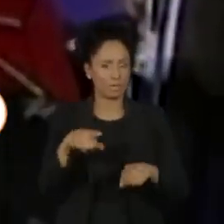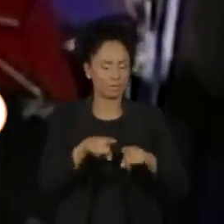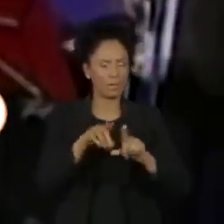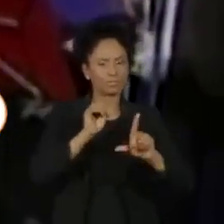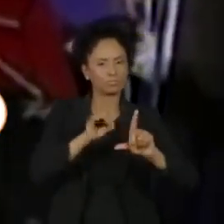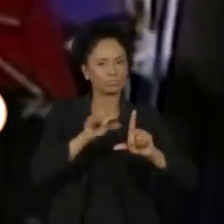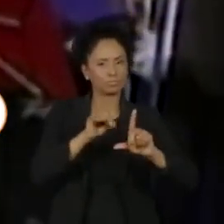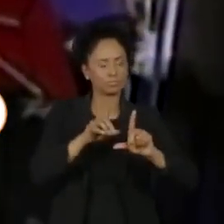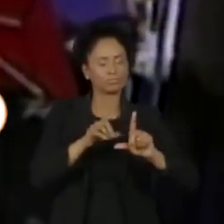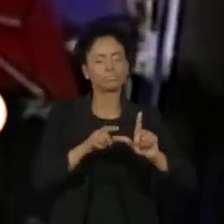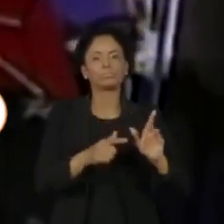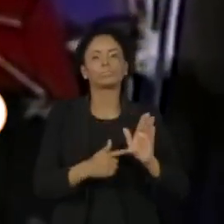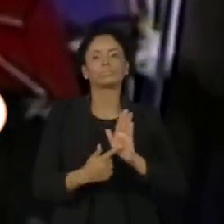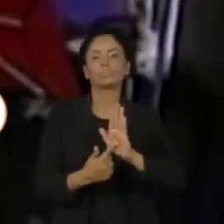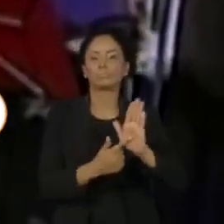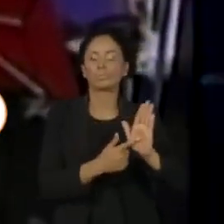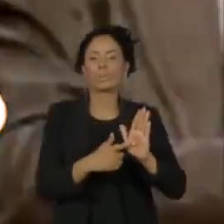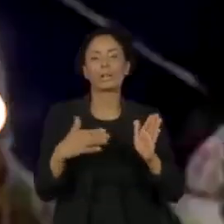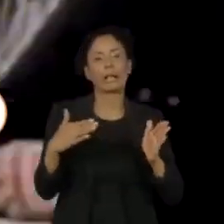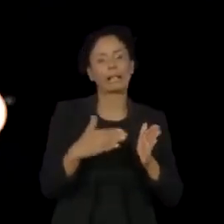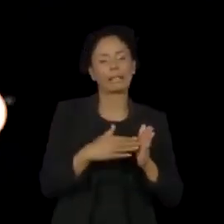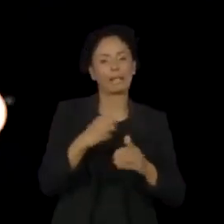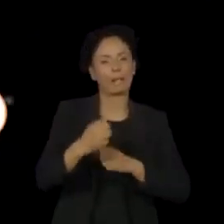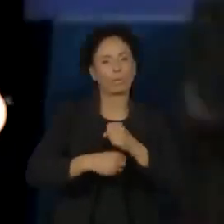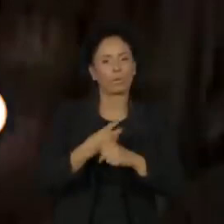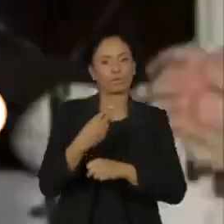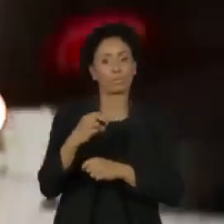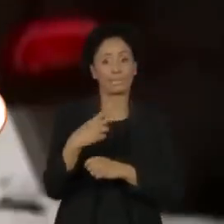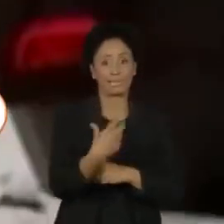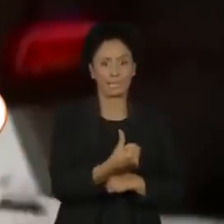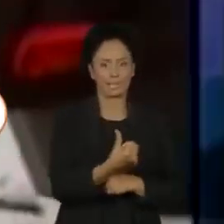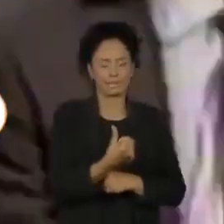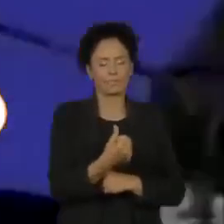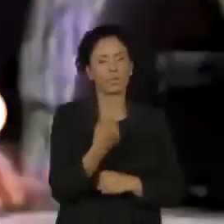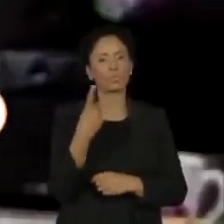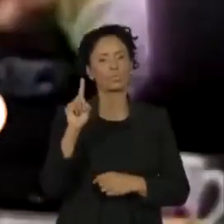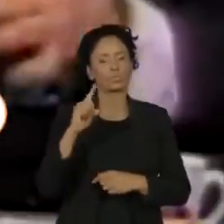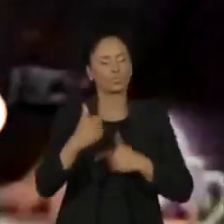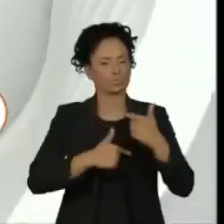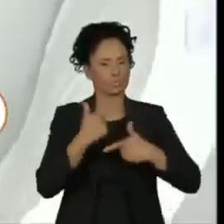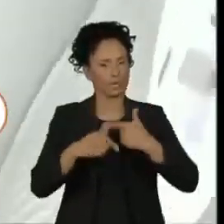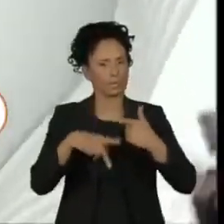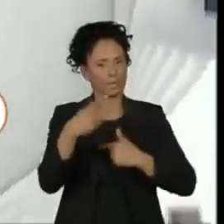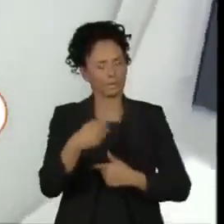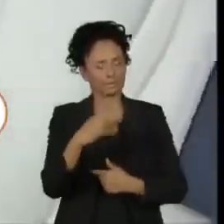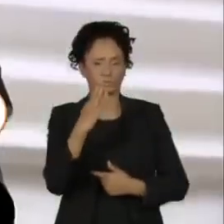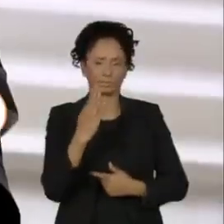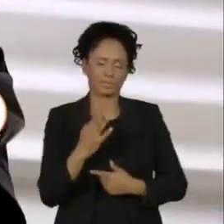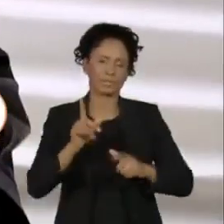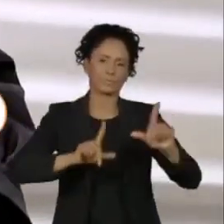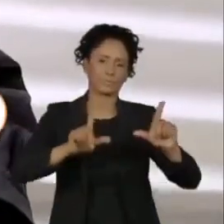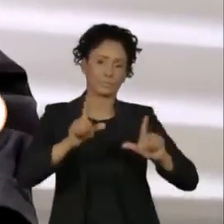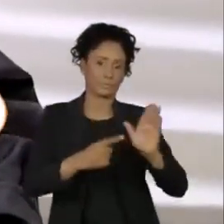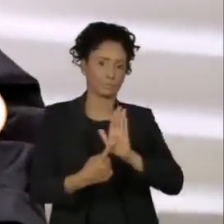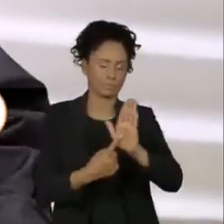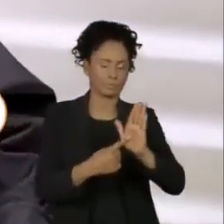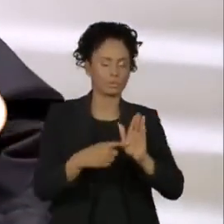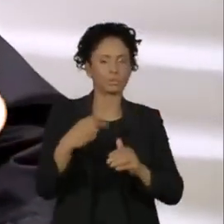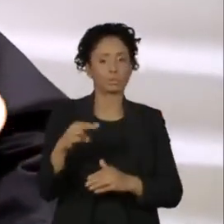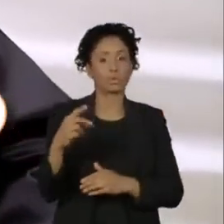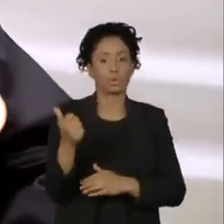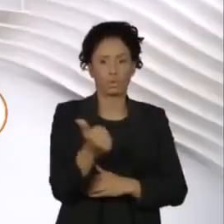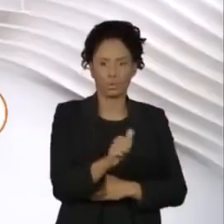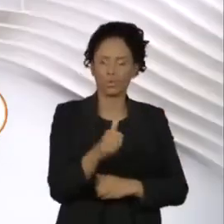Jô ficou no ar até 2016, seu último trabalho na televisão brasileira. Em 2011, Jô Soares